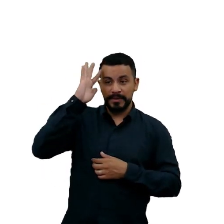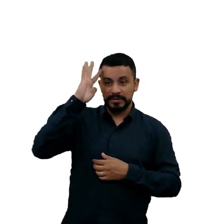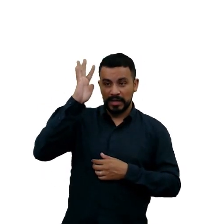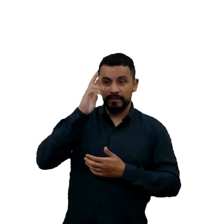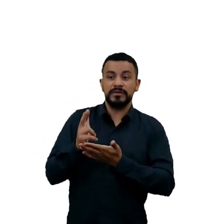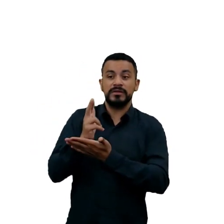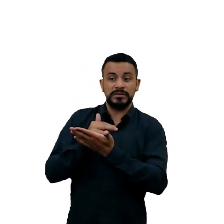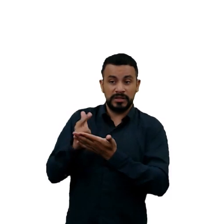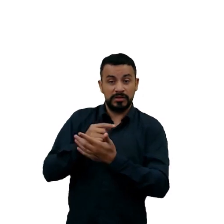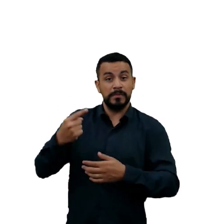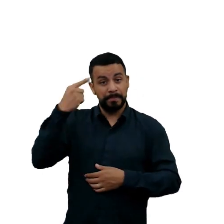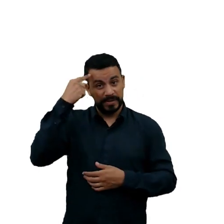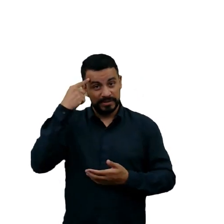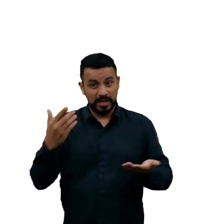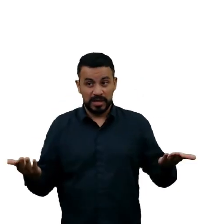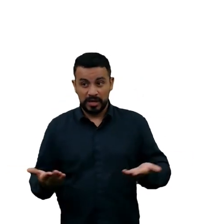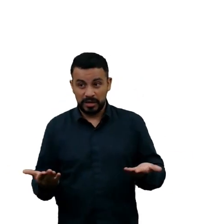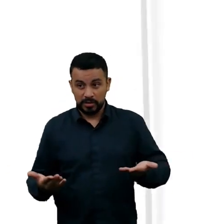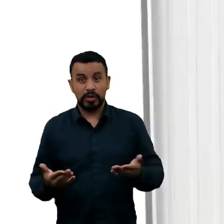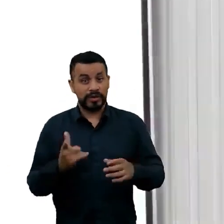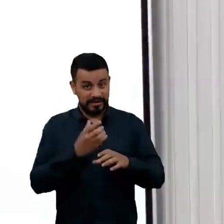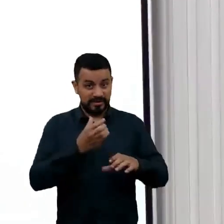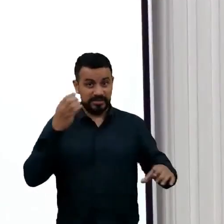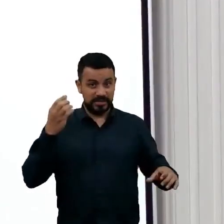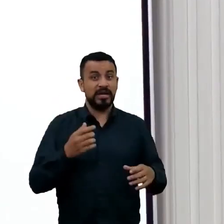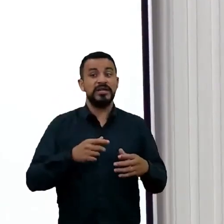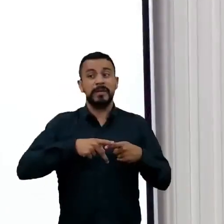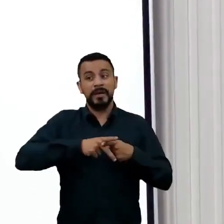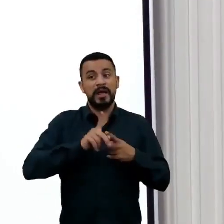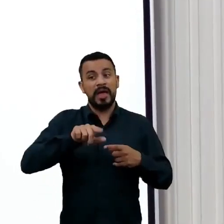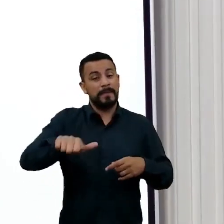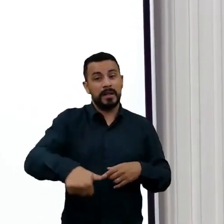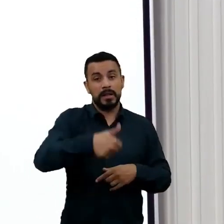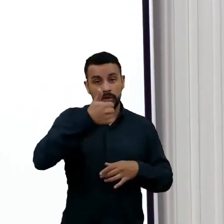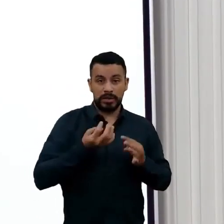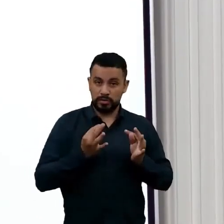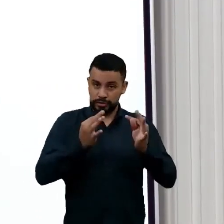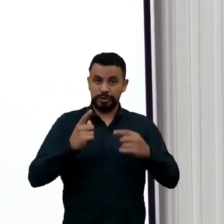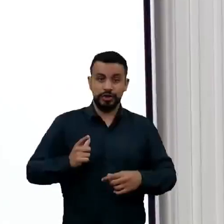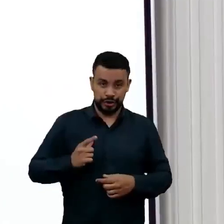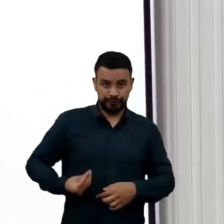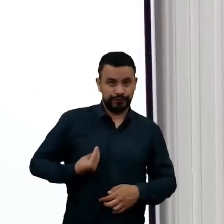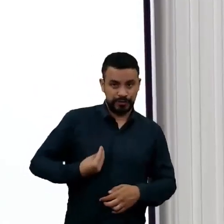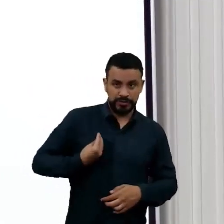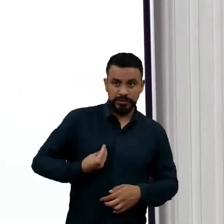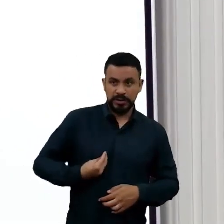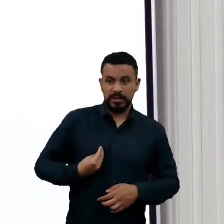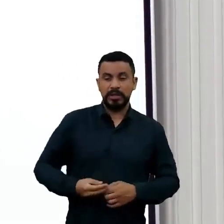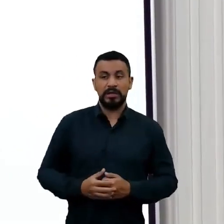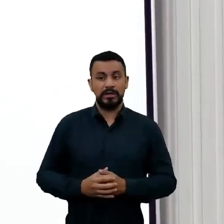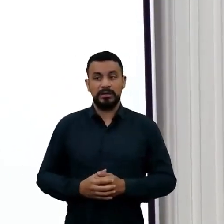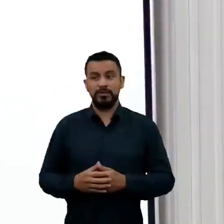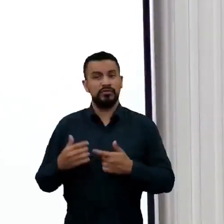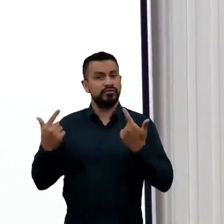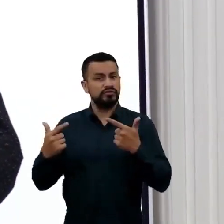mecânica, que era a melhor tecnologia existente naquele momento. E agora, não havia modelos de chips